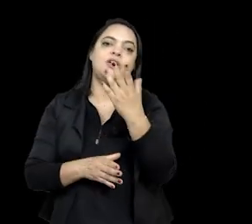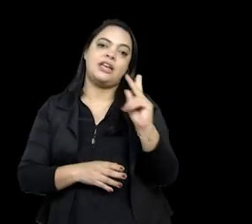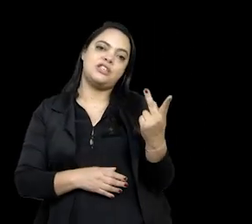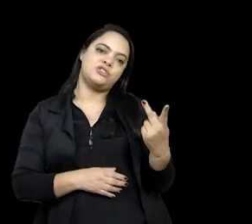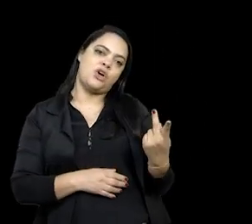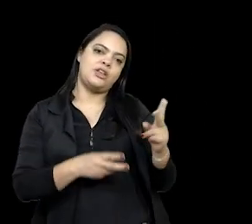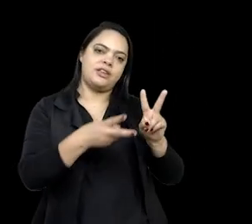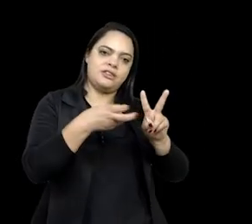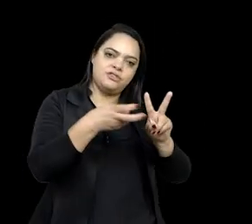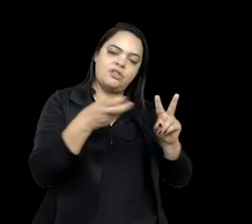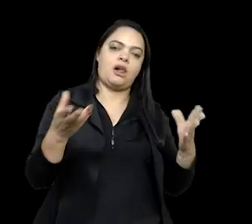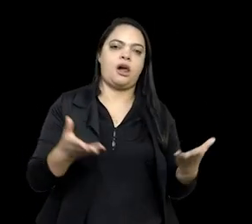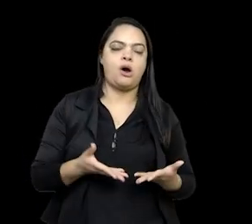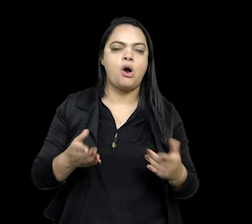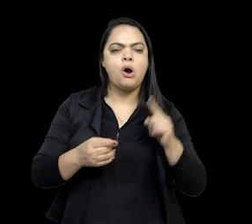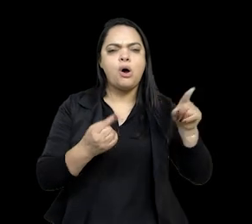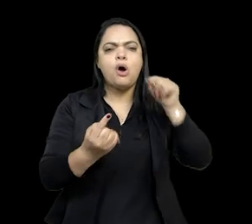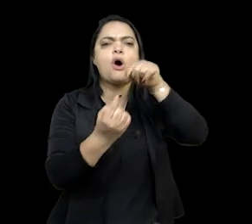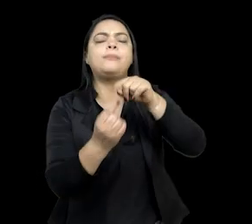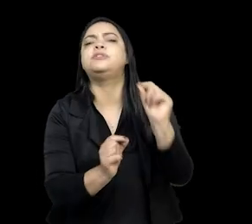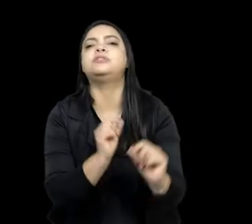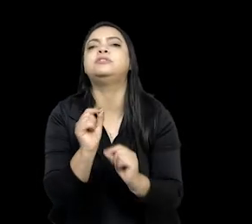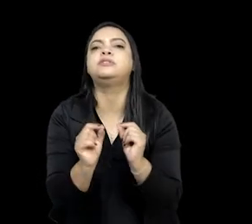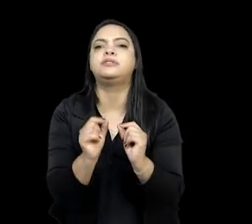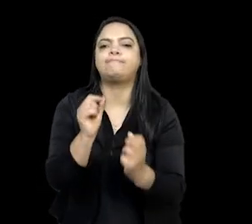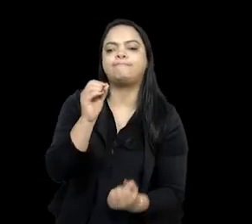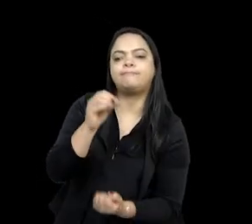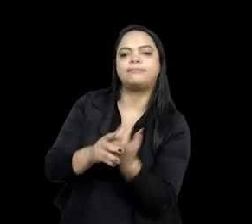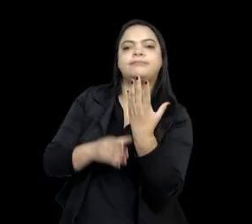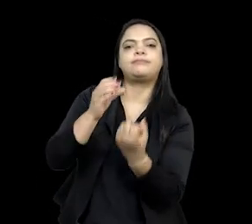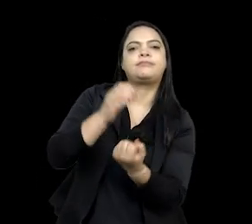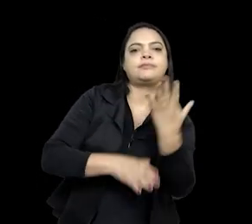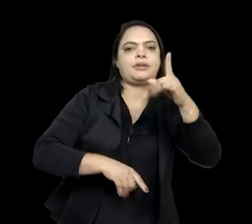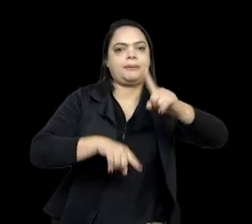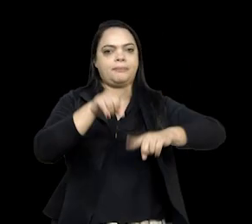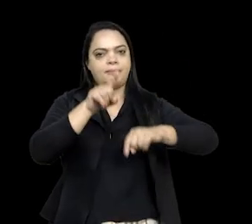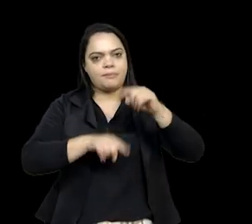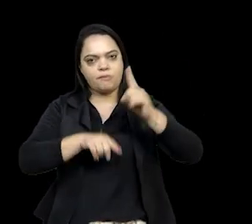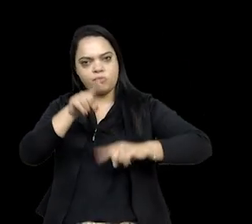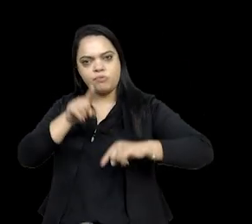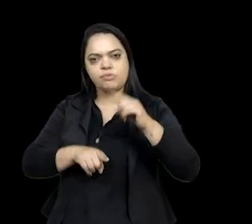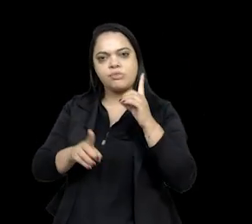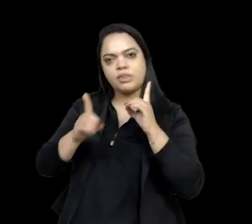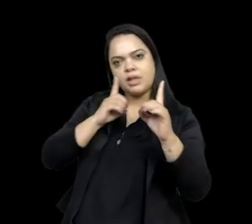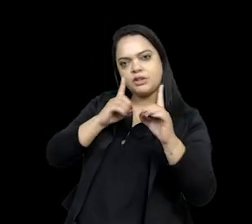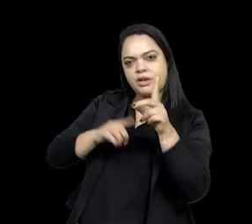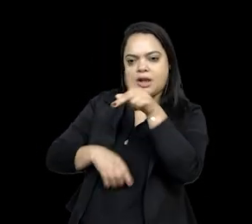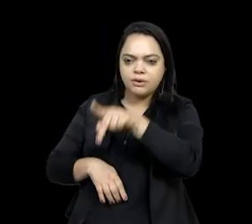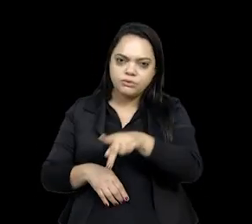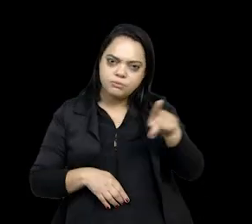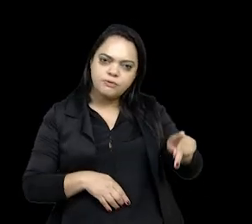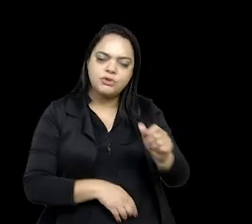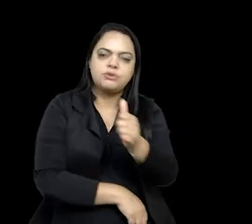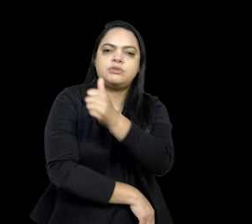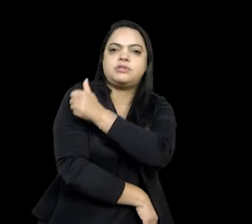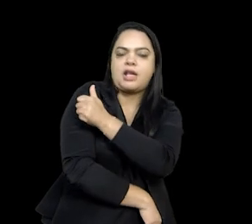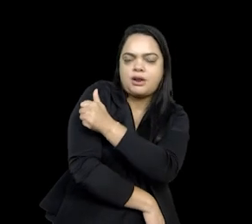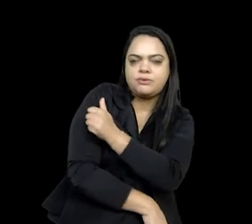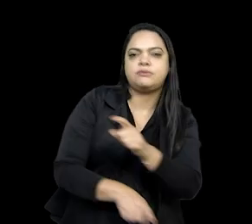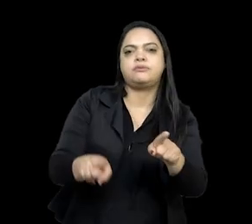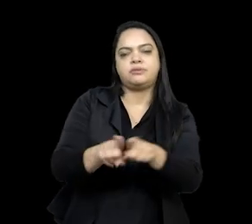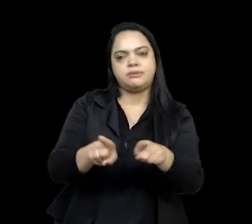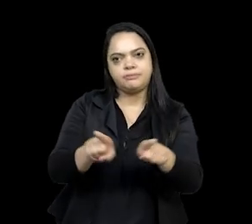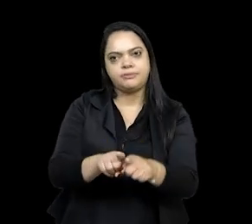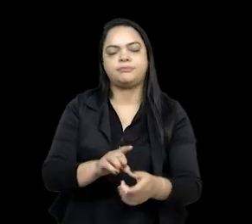dos grandes objetivos é justamente produzir material e dialogar com professores e com alunos também.